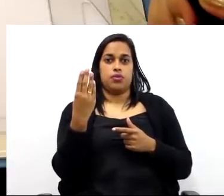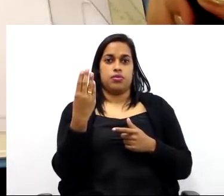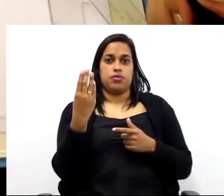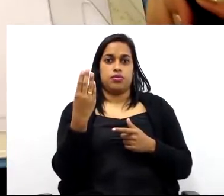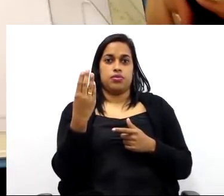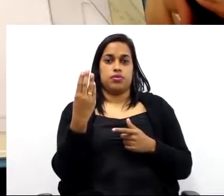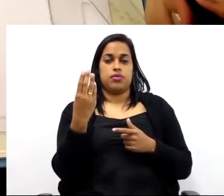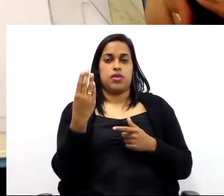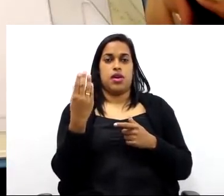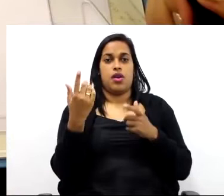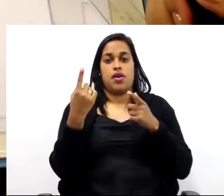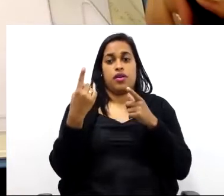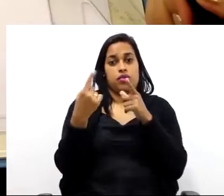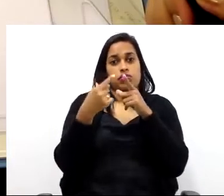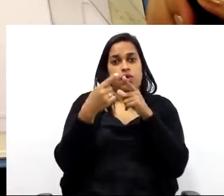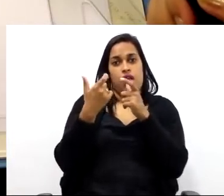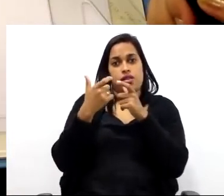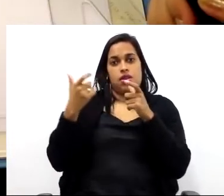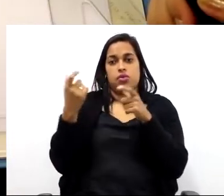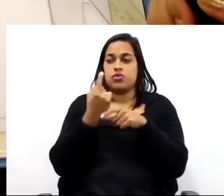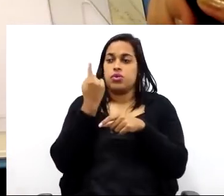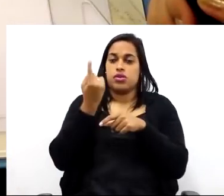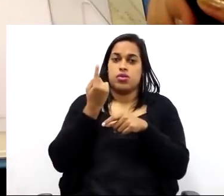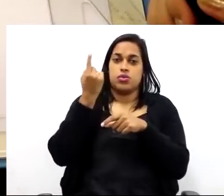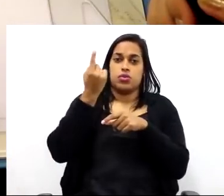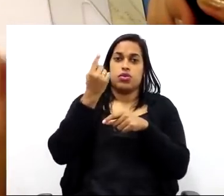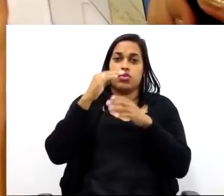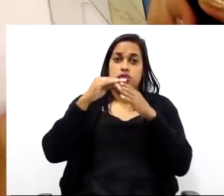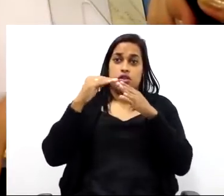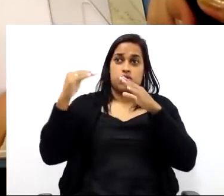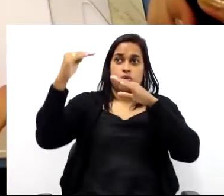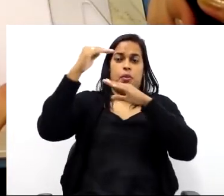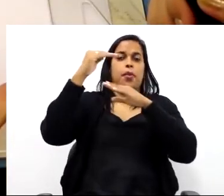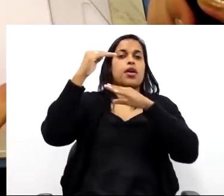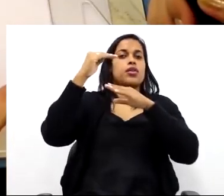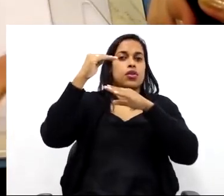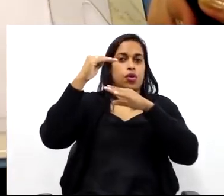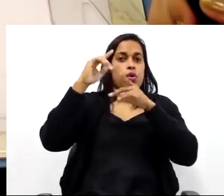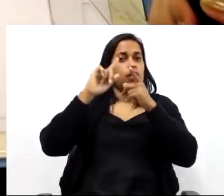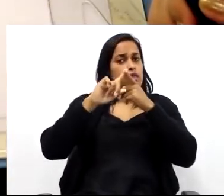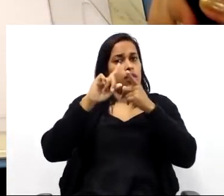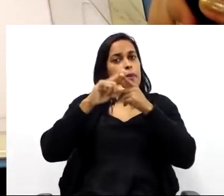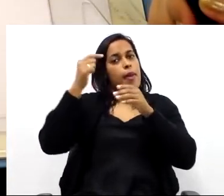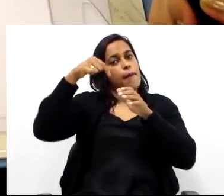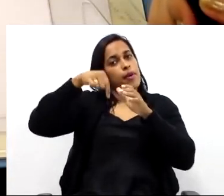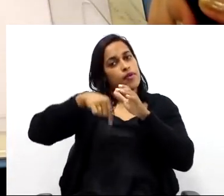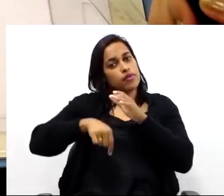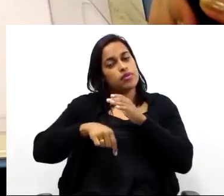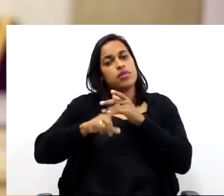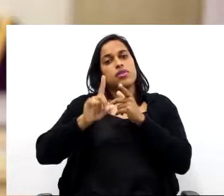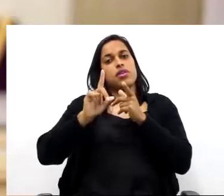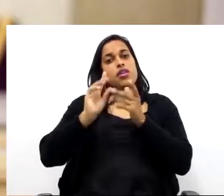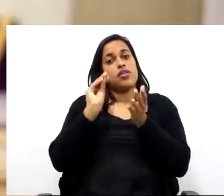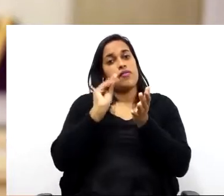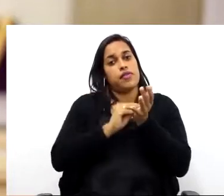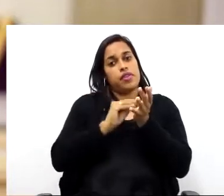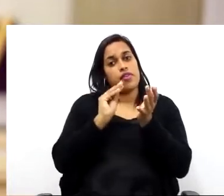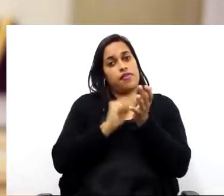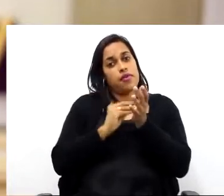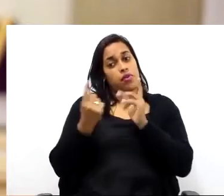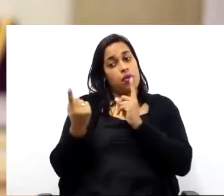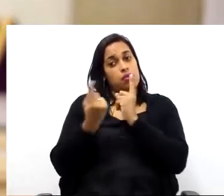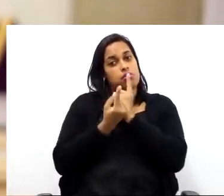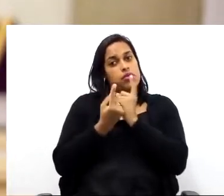minhas larguras com as minhas alturas. Na vista superior, eu cruzaria minhas larguras com profundidades. E aí, fica